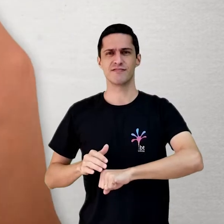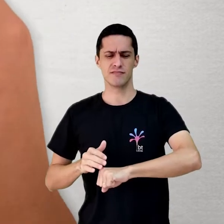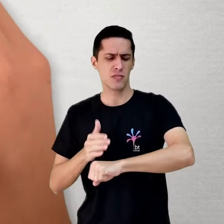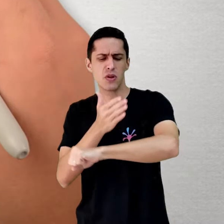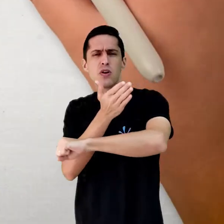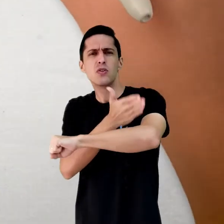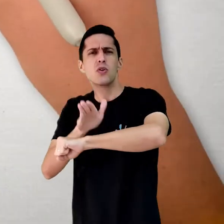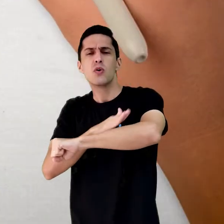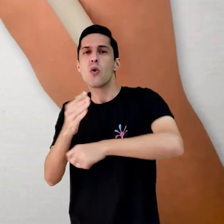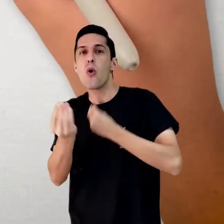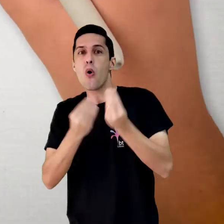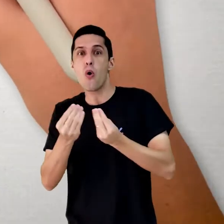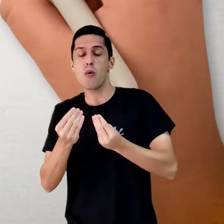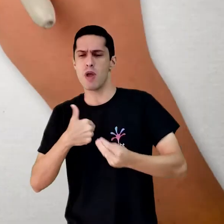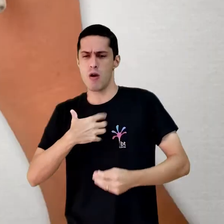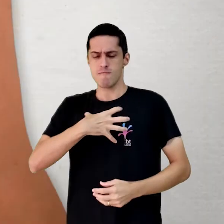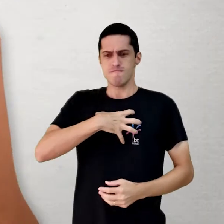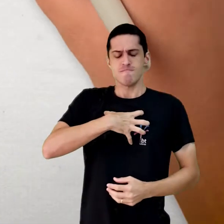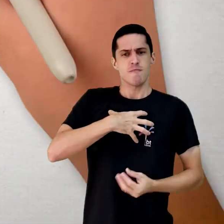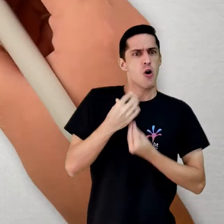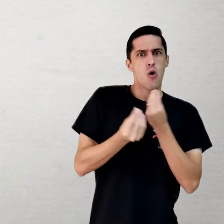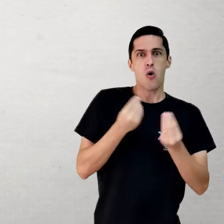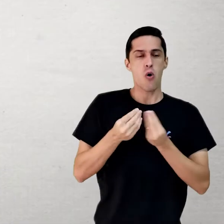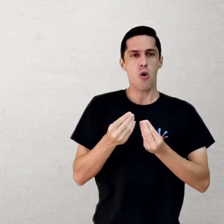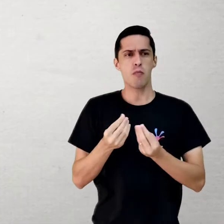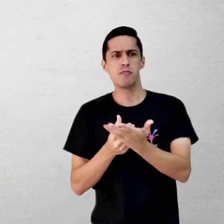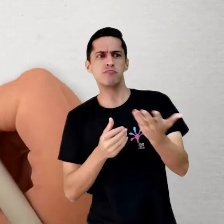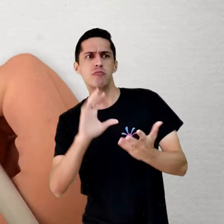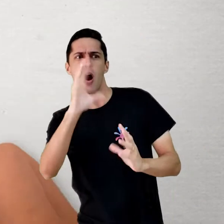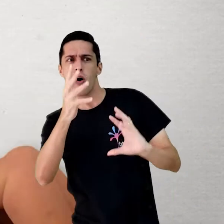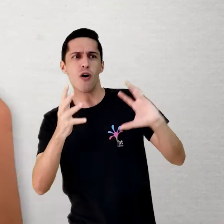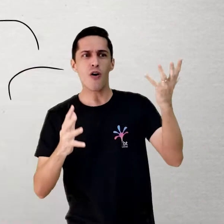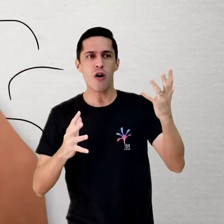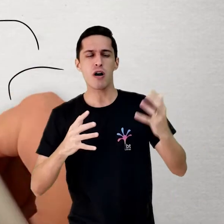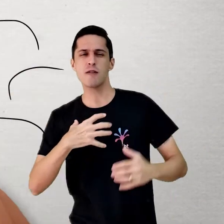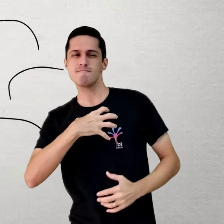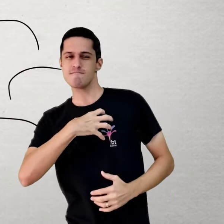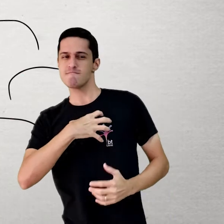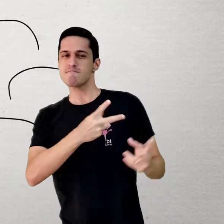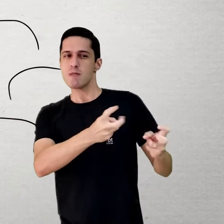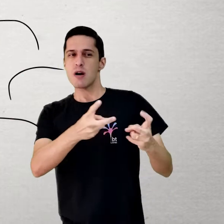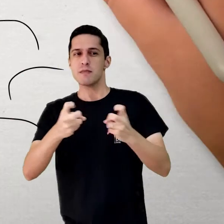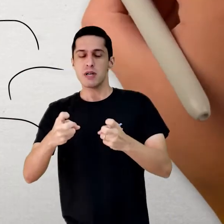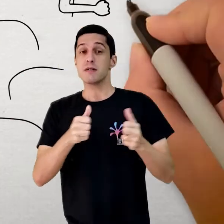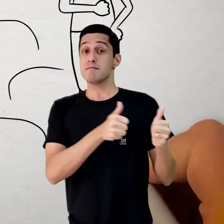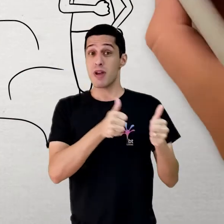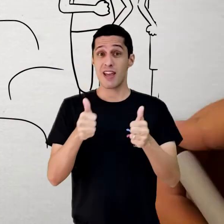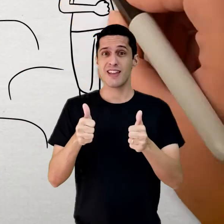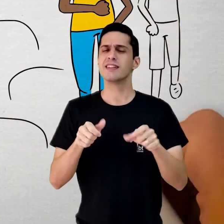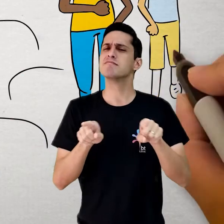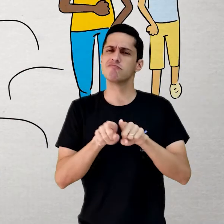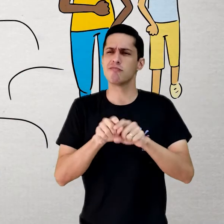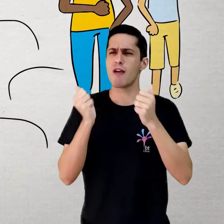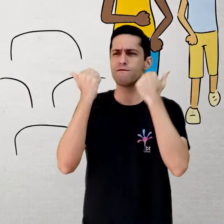podem auxiliar o professor a lidar com as demandas específicas da prática profissional, bem como lhes dar apoio para realizar suas